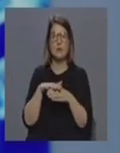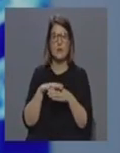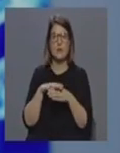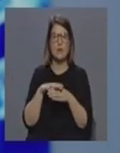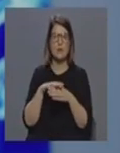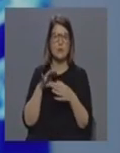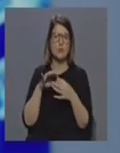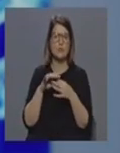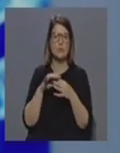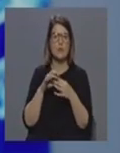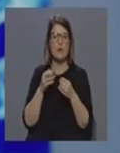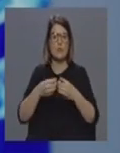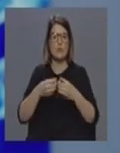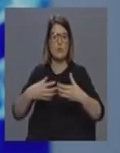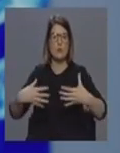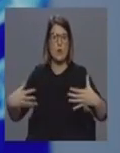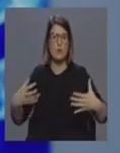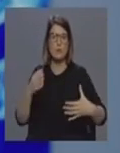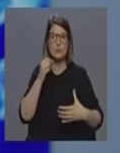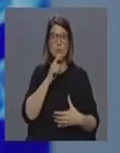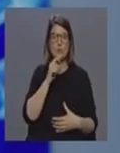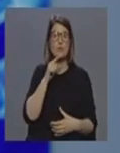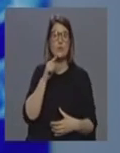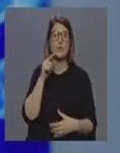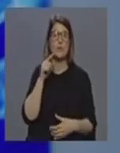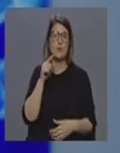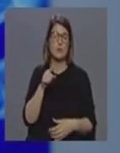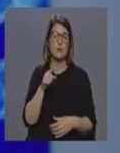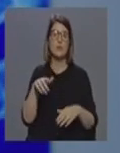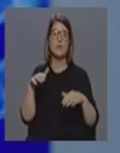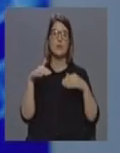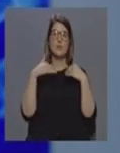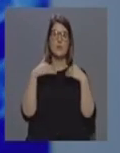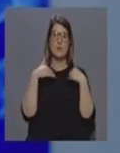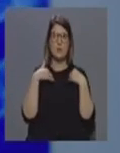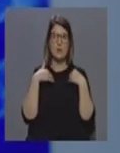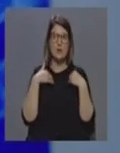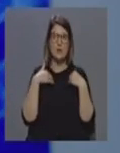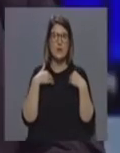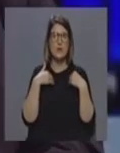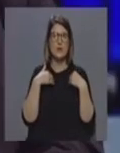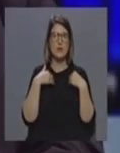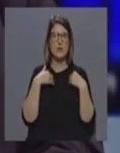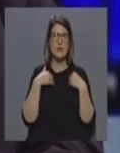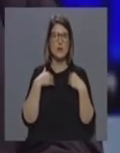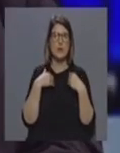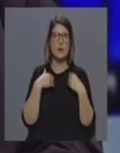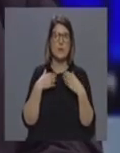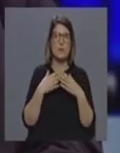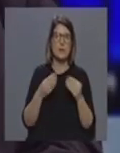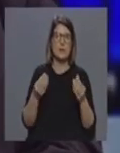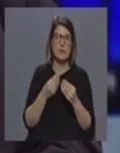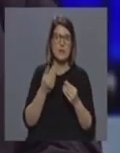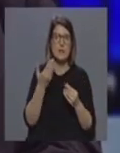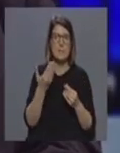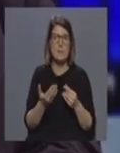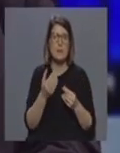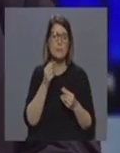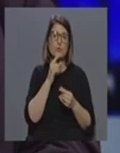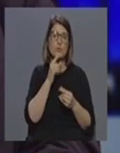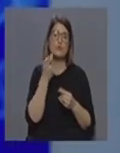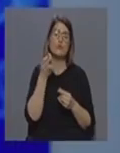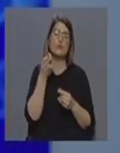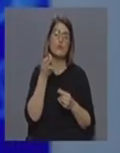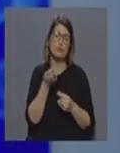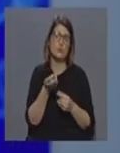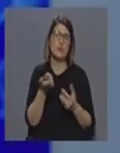do surdo, em que efetivamente as capacidades de internamento e os meios, entanto, disponíveis poderão ficar, digamos assim, aqui